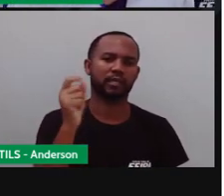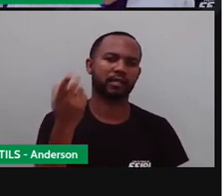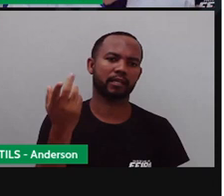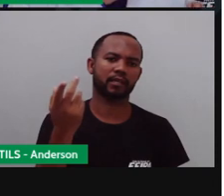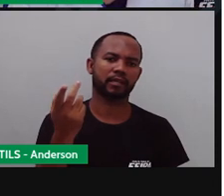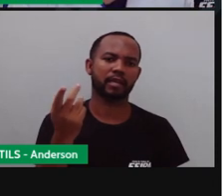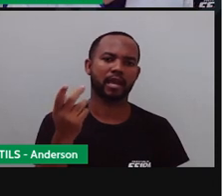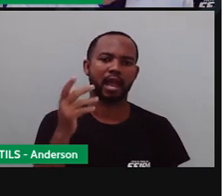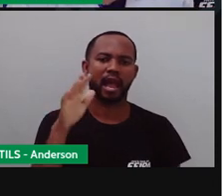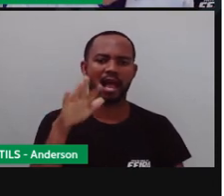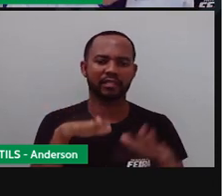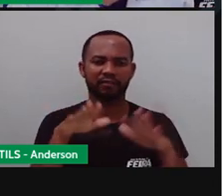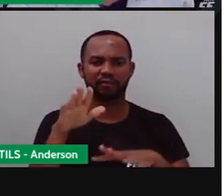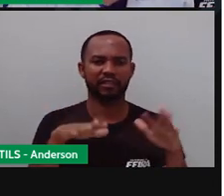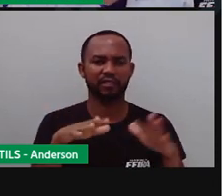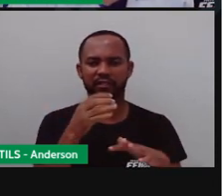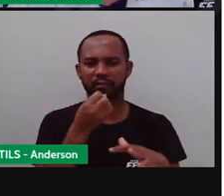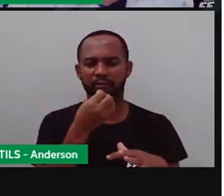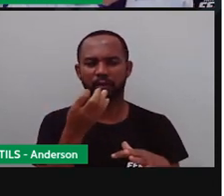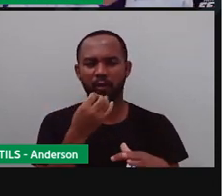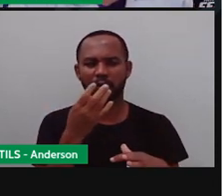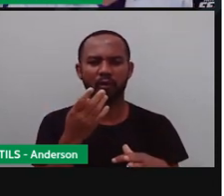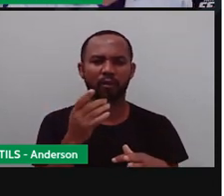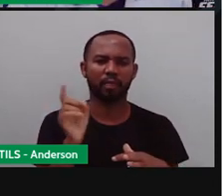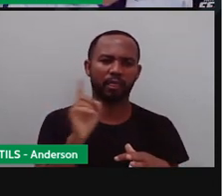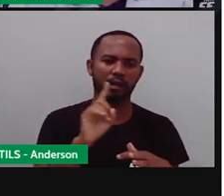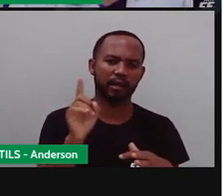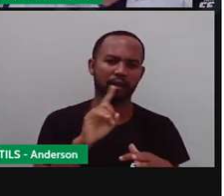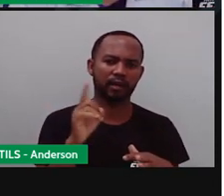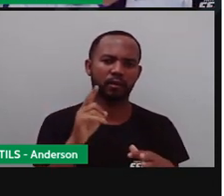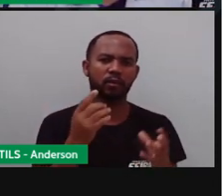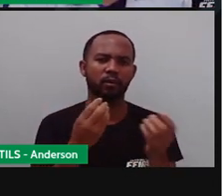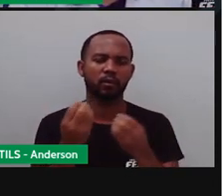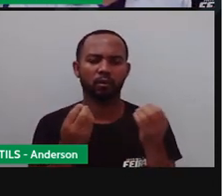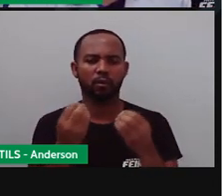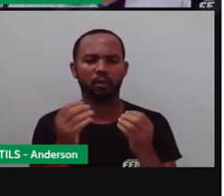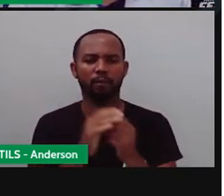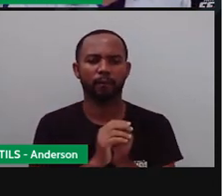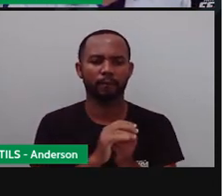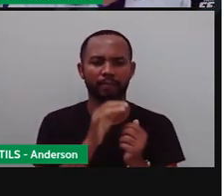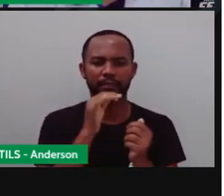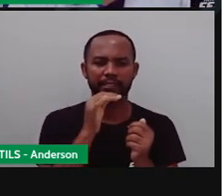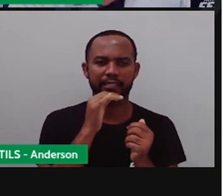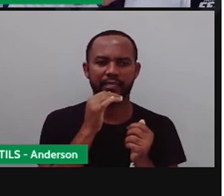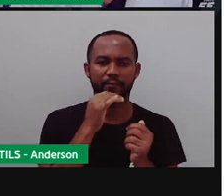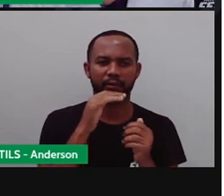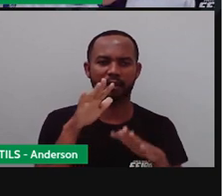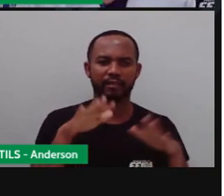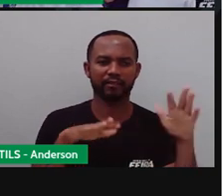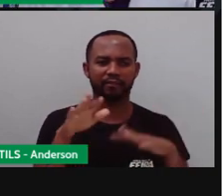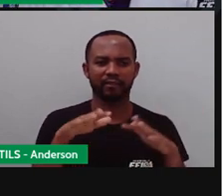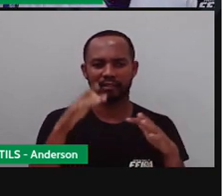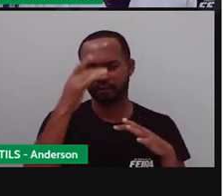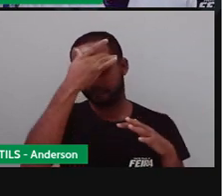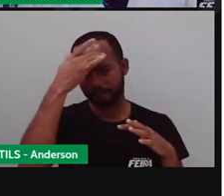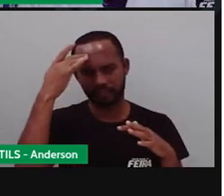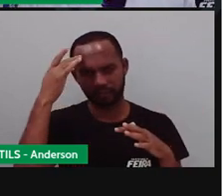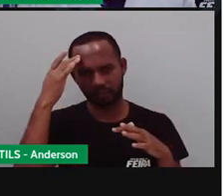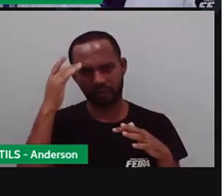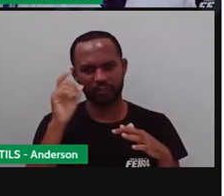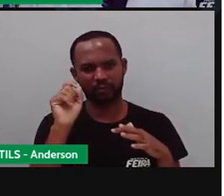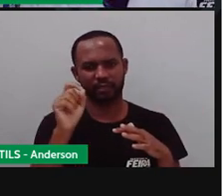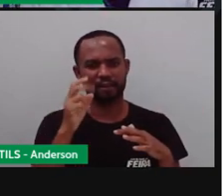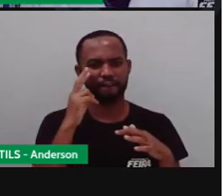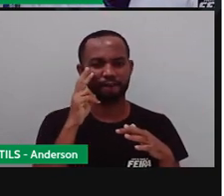Considerados prejudiciais, têm merecido mais atenção das pessoas. Por quê? Por transmitirem